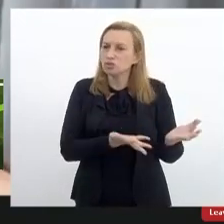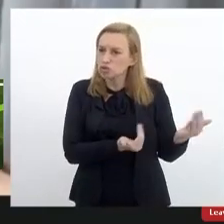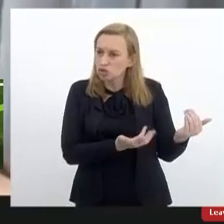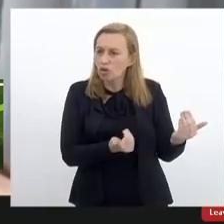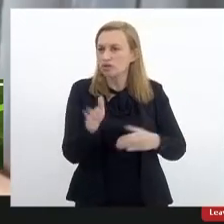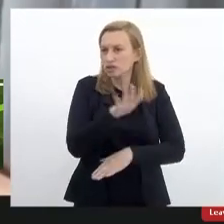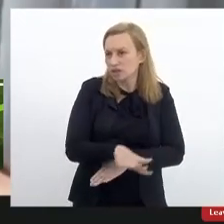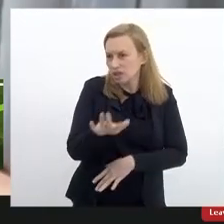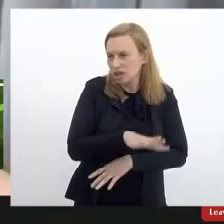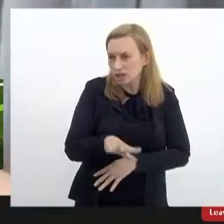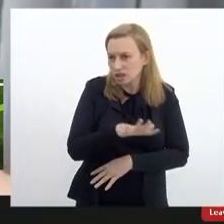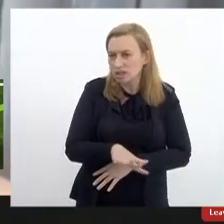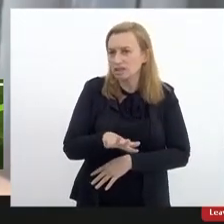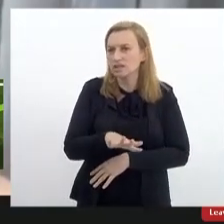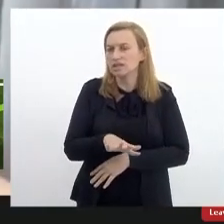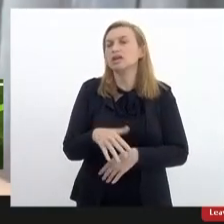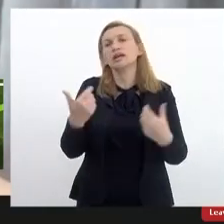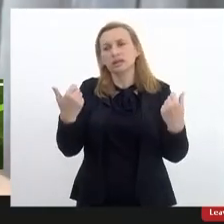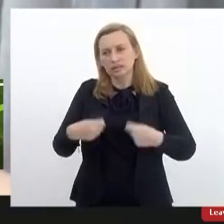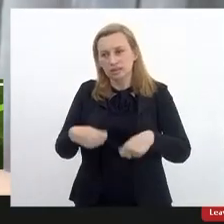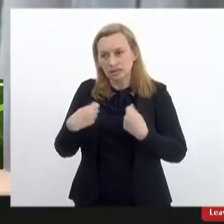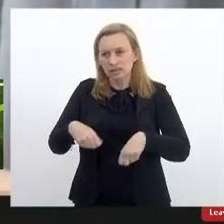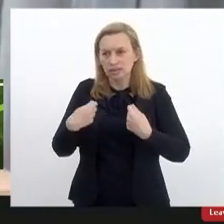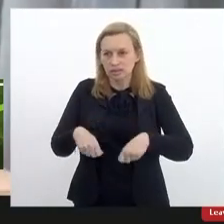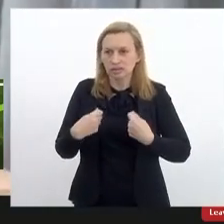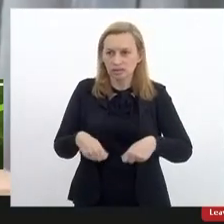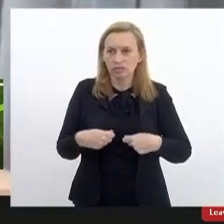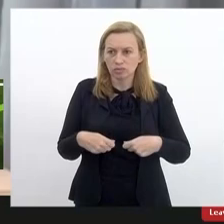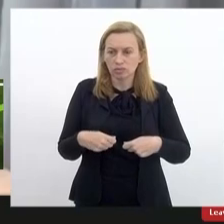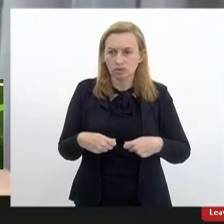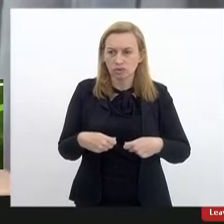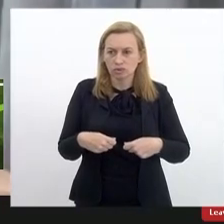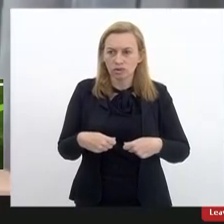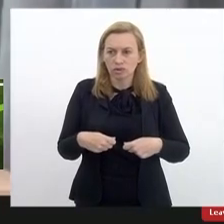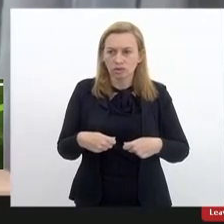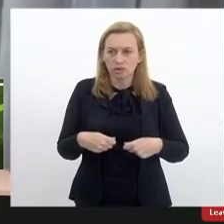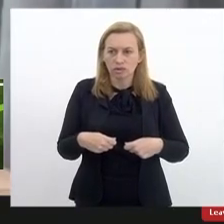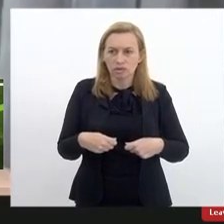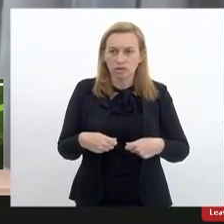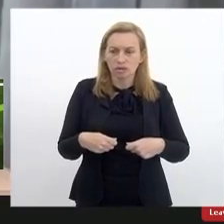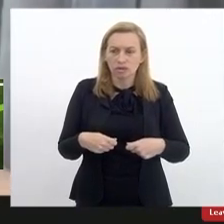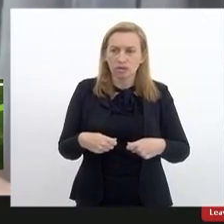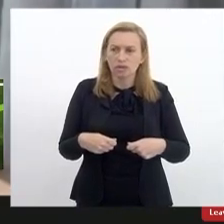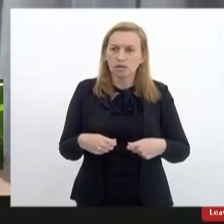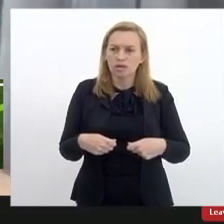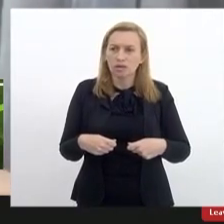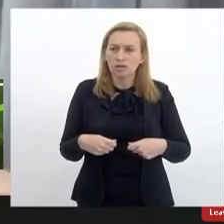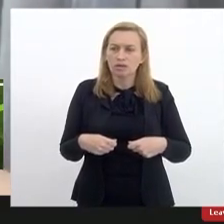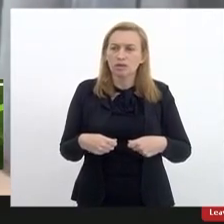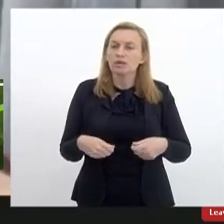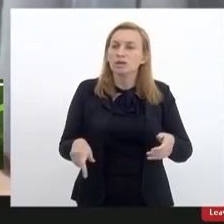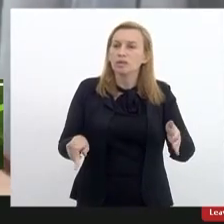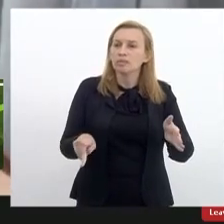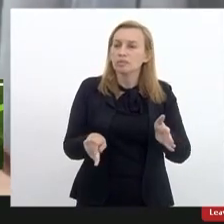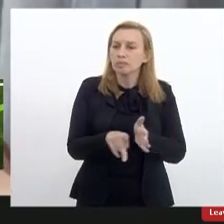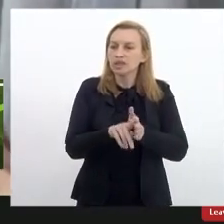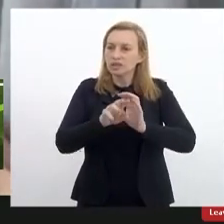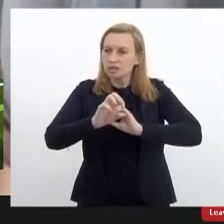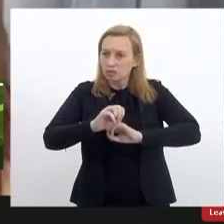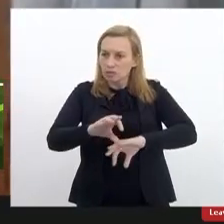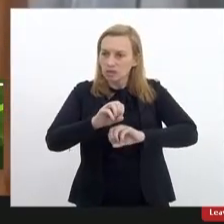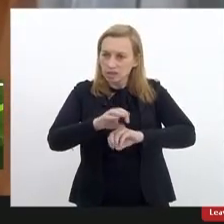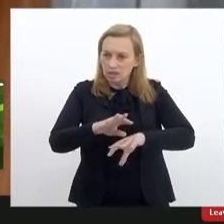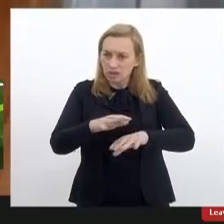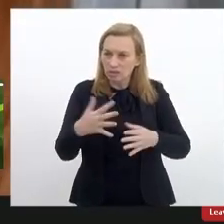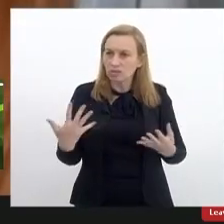crianças que necessitam fazer parte do ensino né através dessa